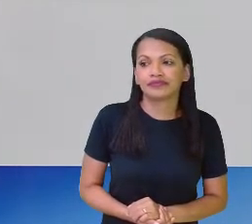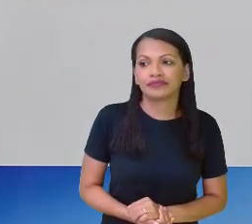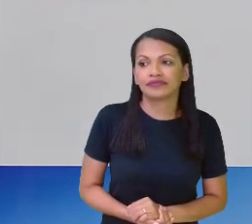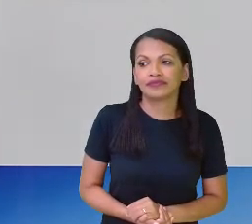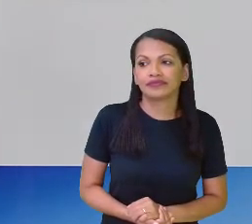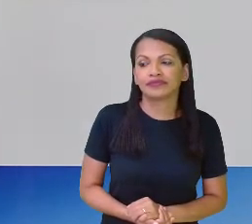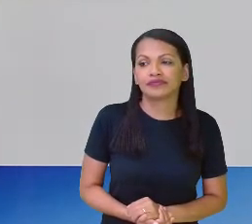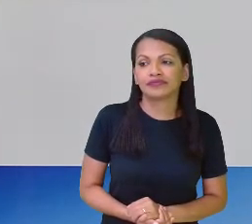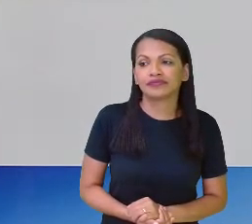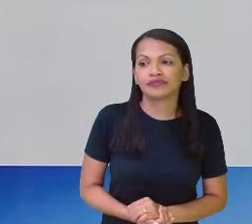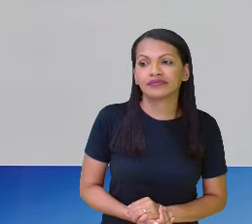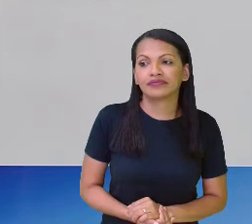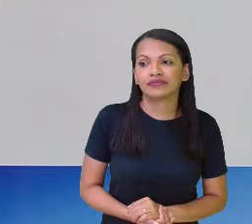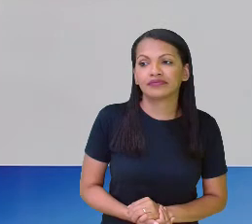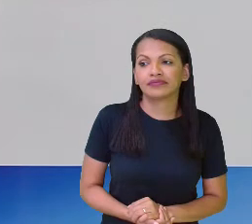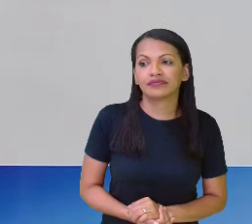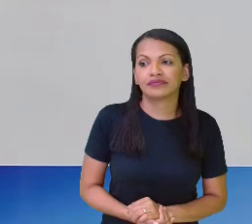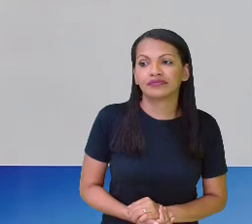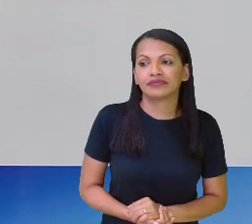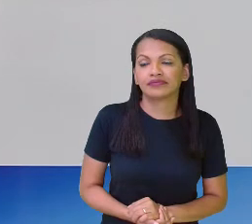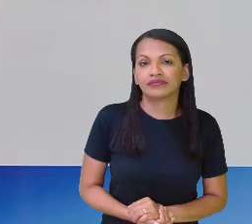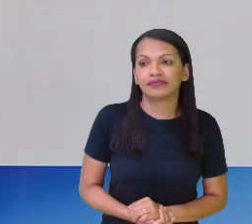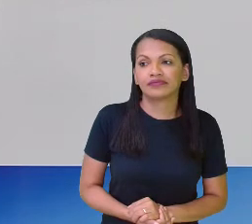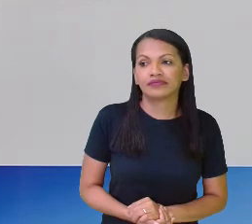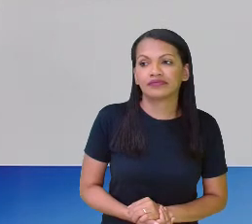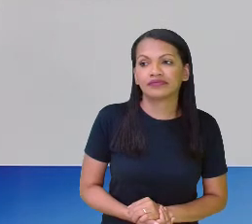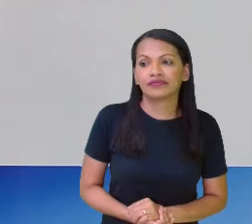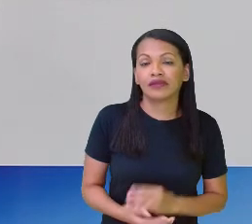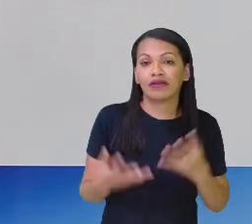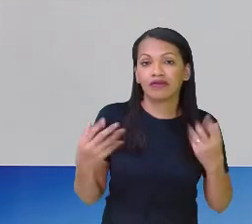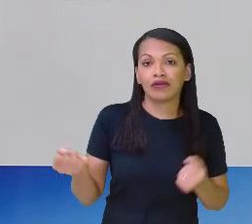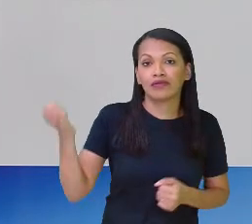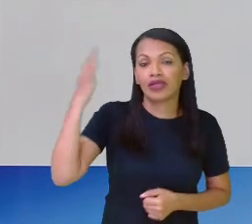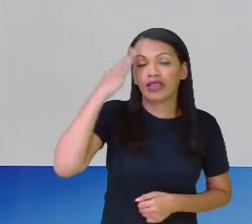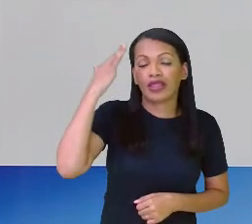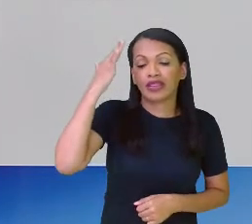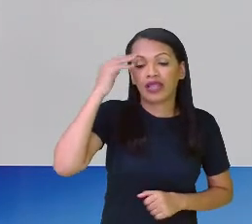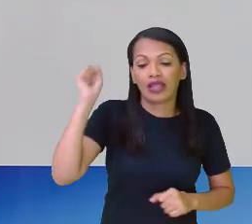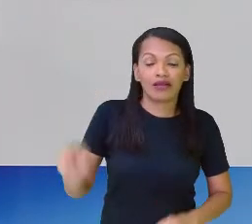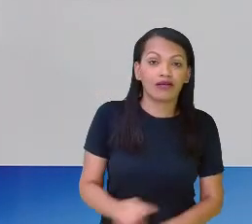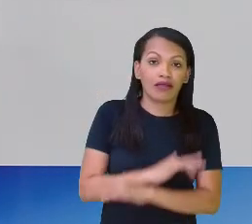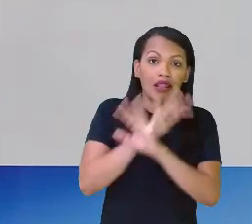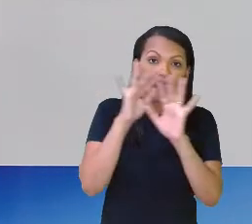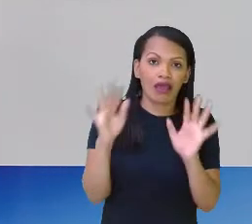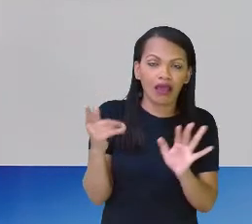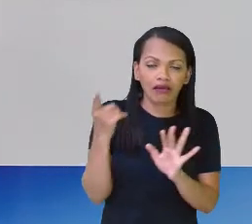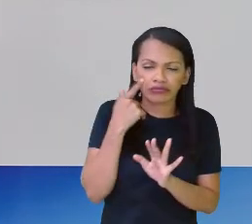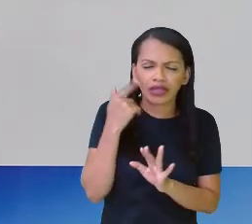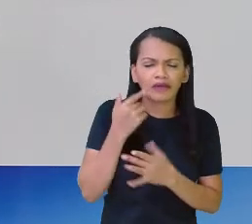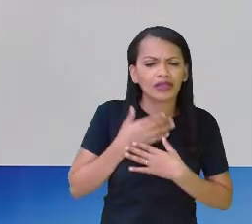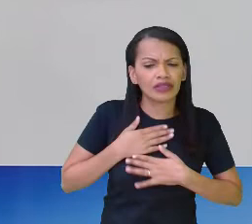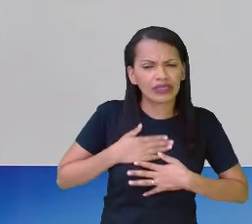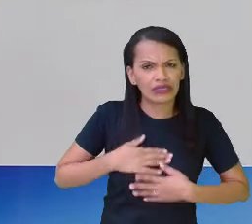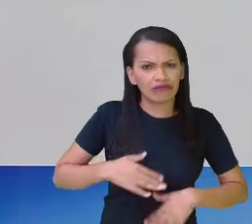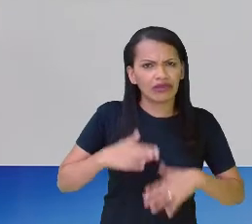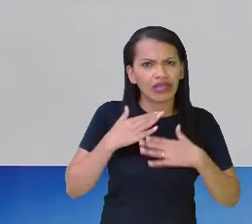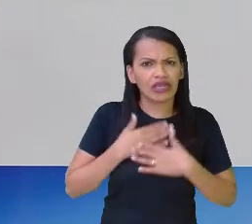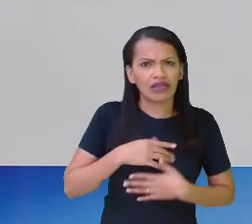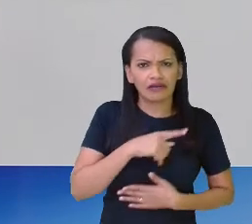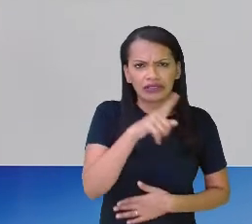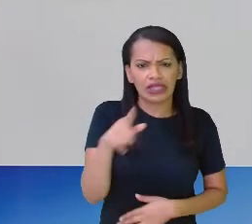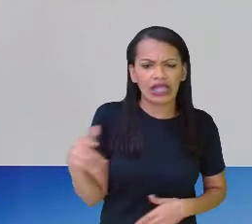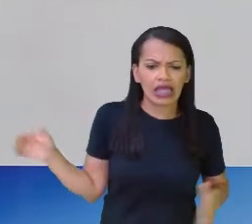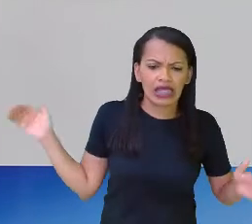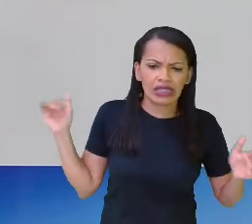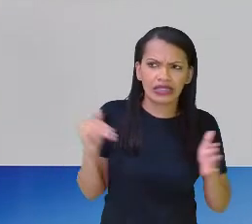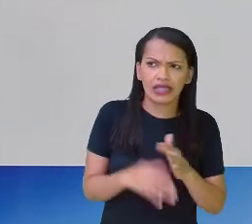Vou só virar aqui. E a gente vai entender isso bem direitinho. Vou falar bem devagar. Vou ficar até o meio